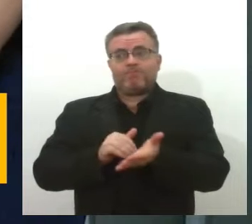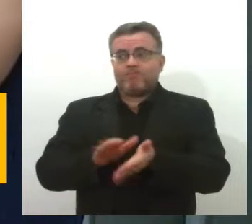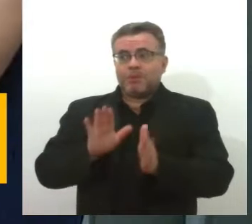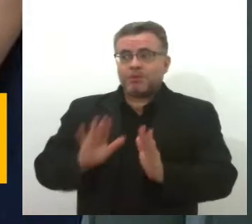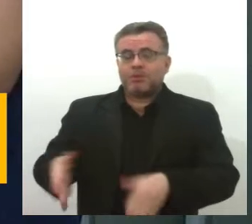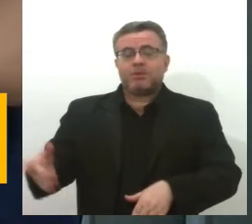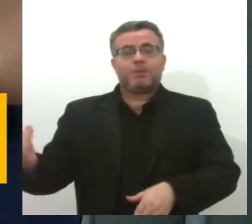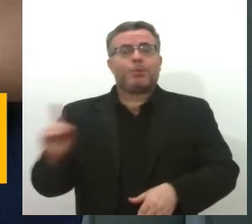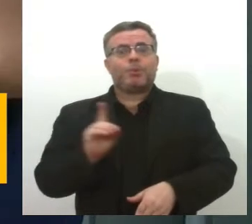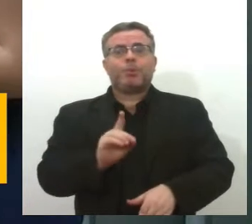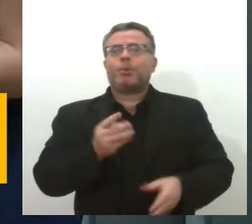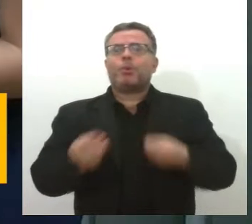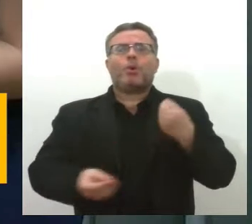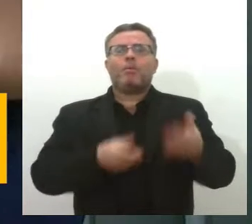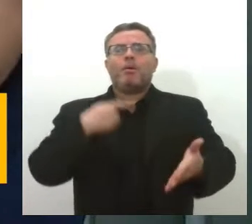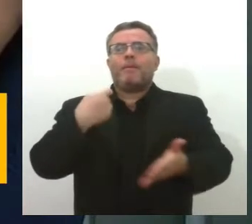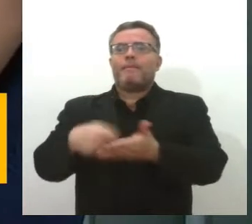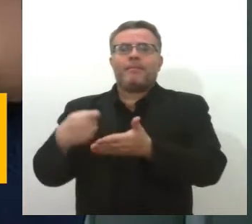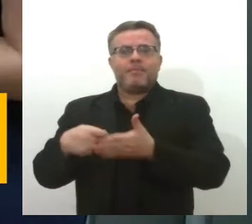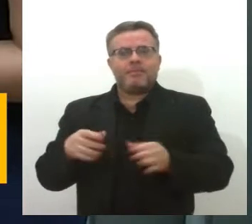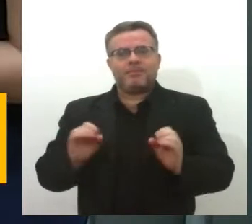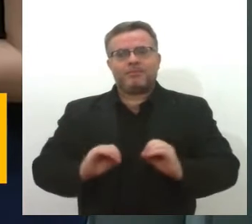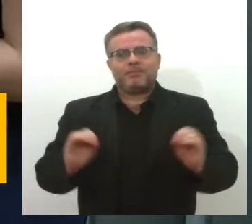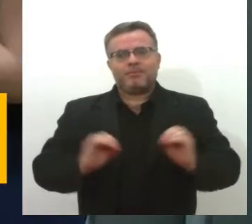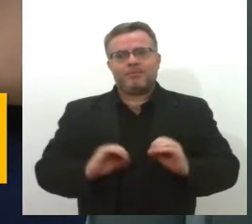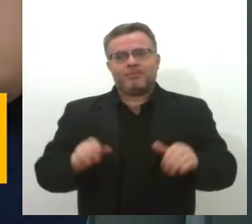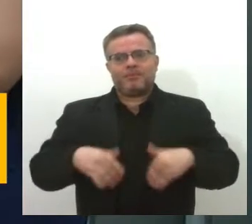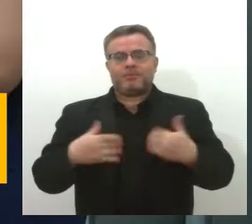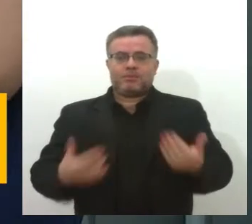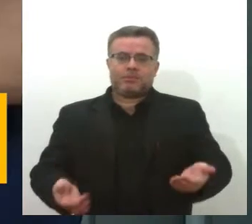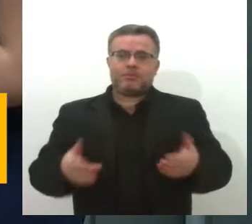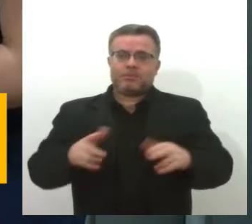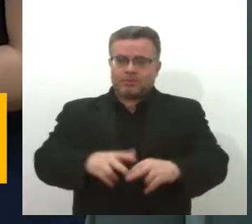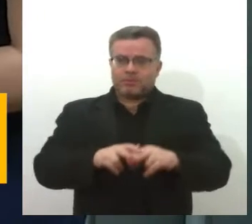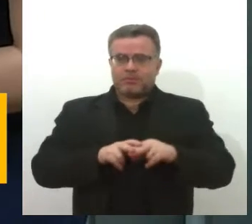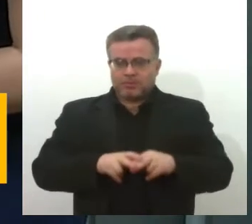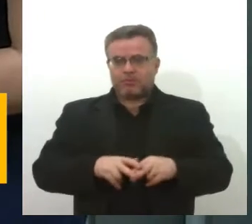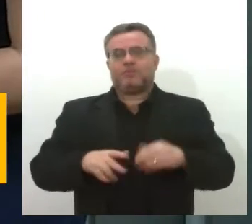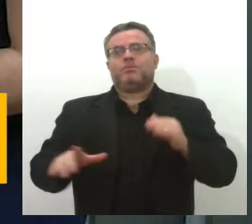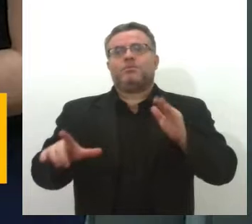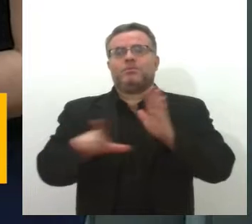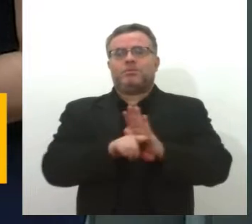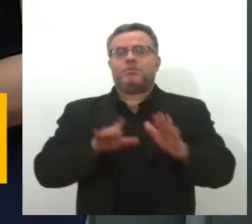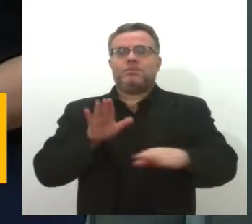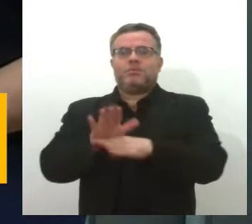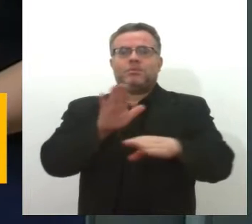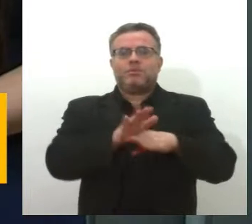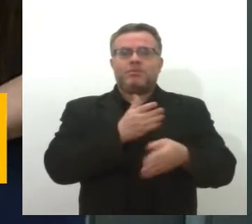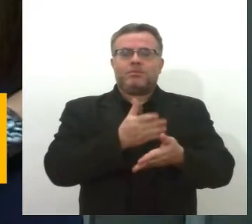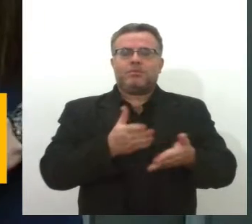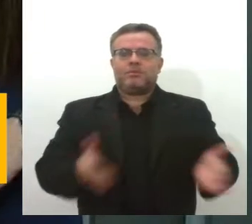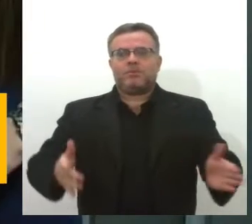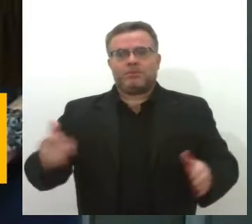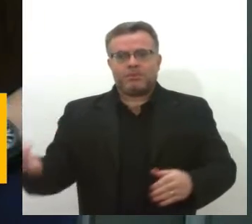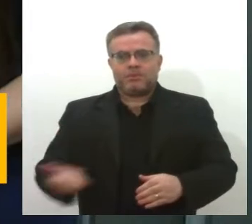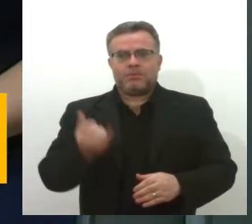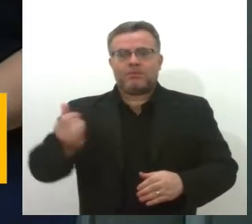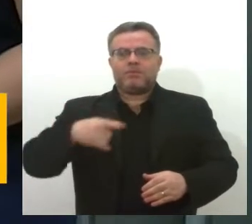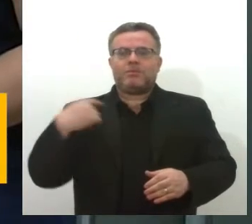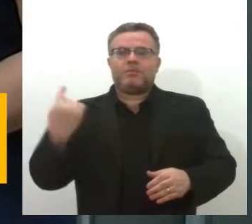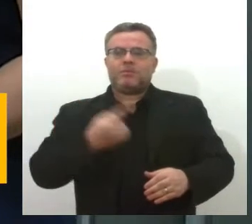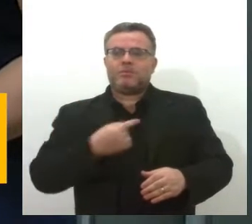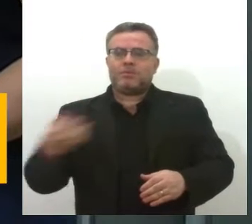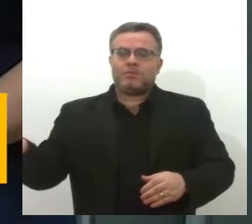ela fica sem cumprir muitos dos seus compromissos de antes. Então essa lei ajuda muito essas pessoas. Então é importante a gente atualizar o